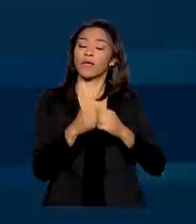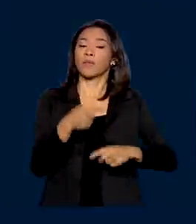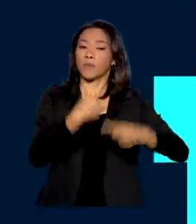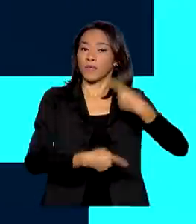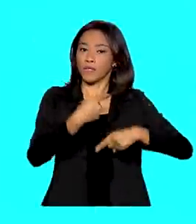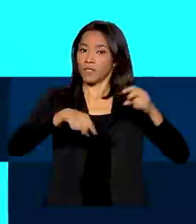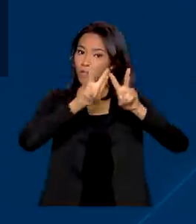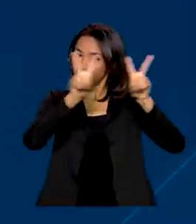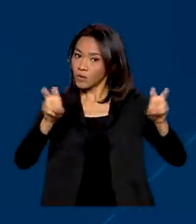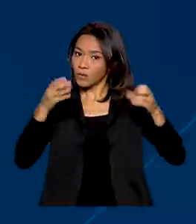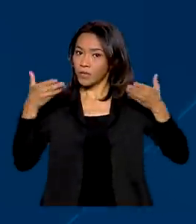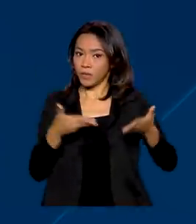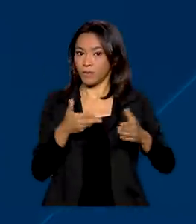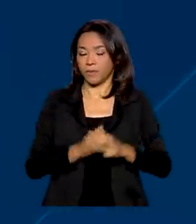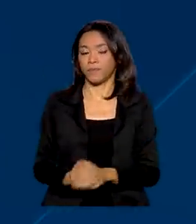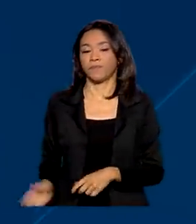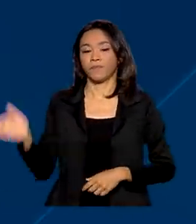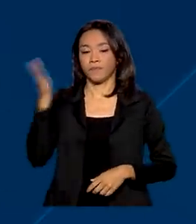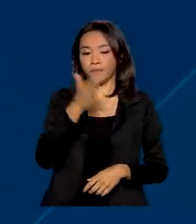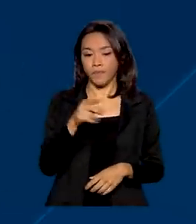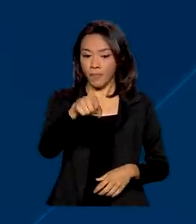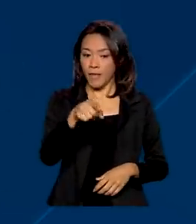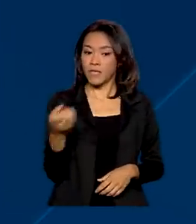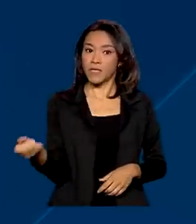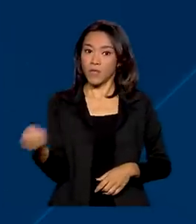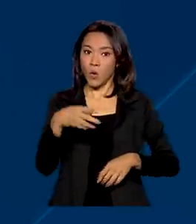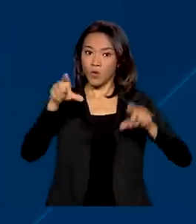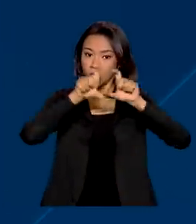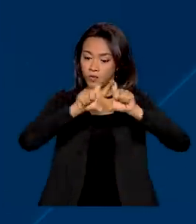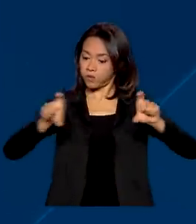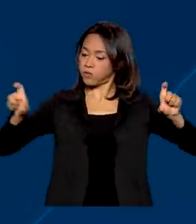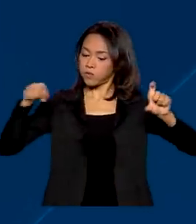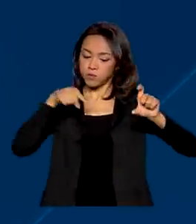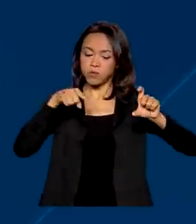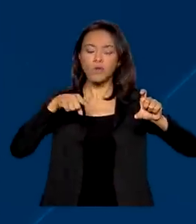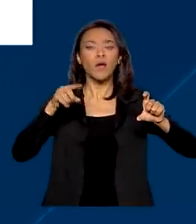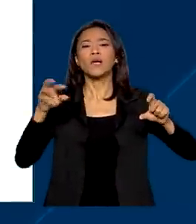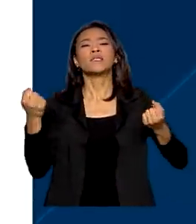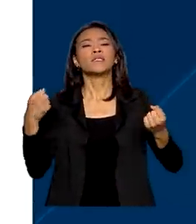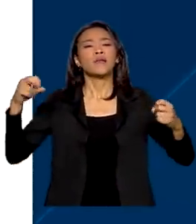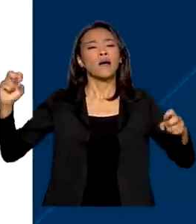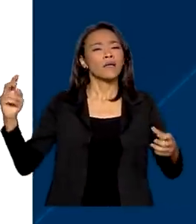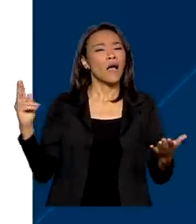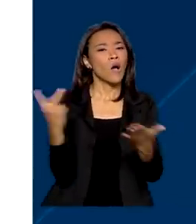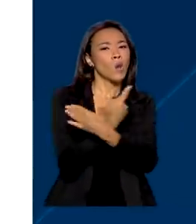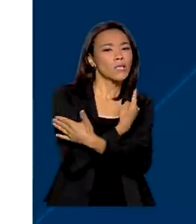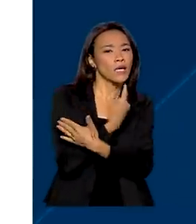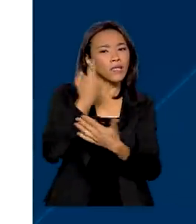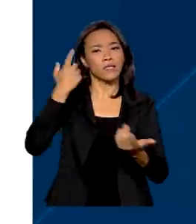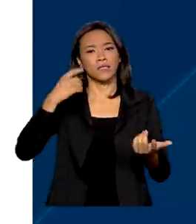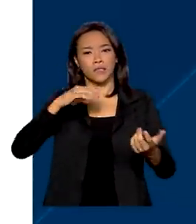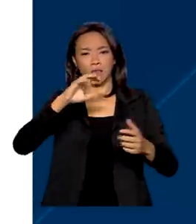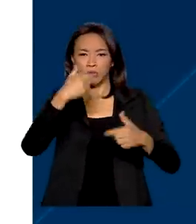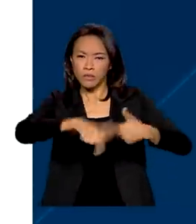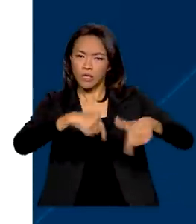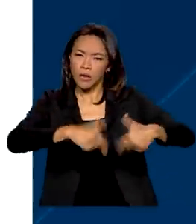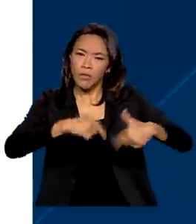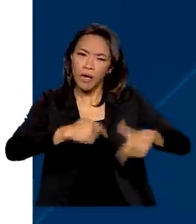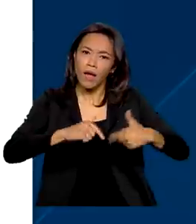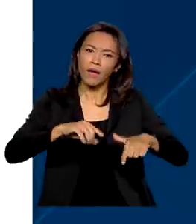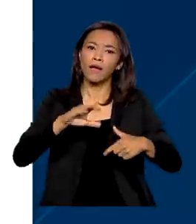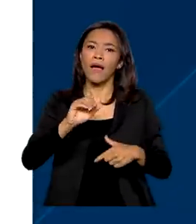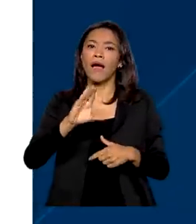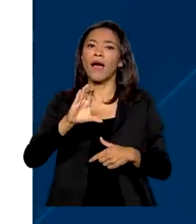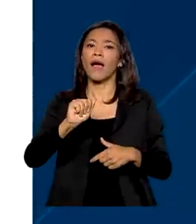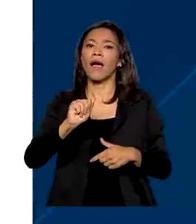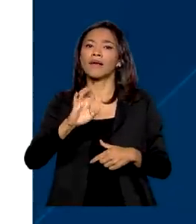O novo painel fornece dados sobre acidentes de trabalho e doenças ocupacionais reunidos desde